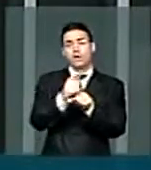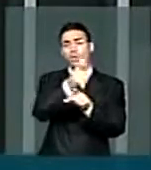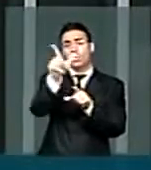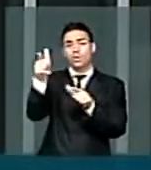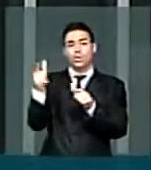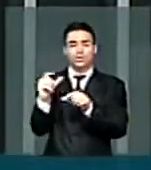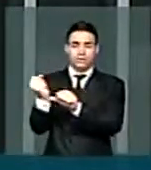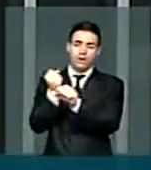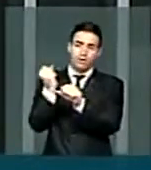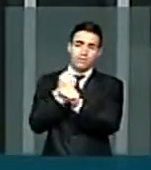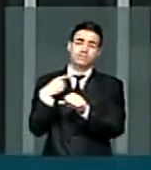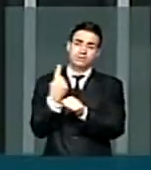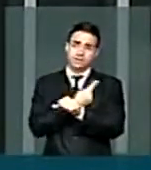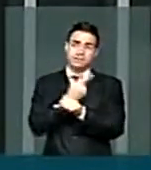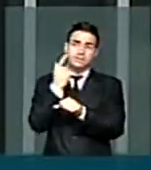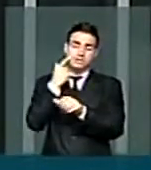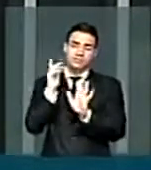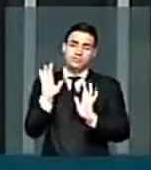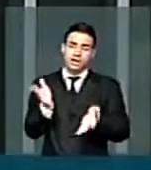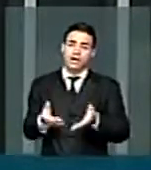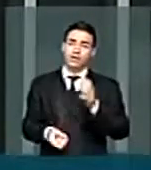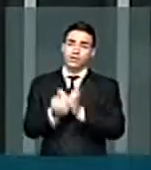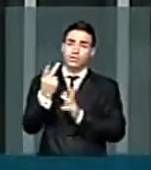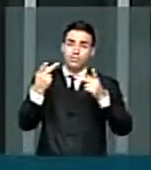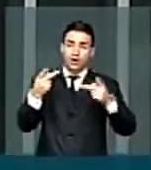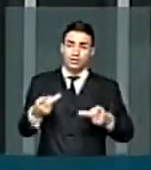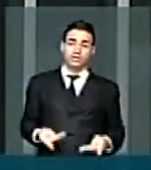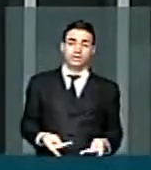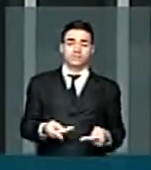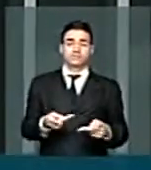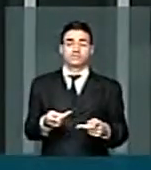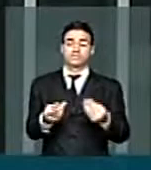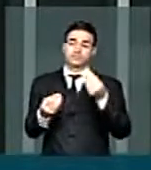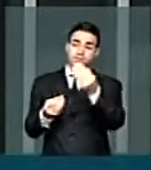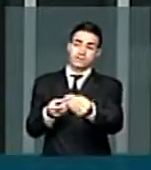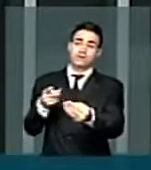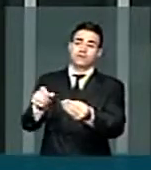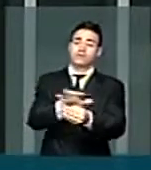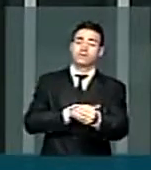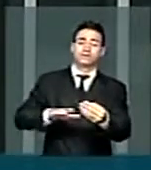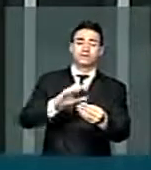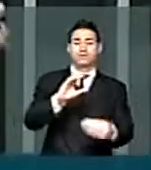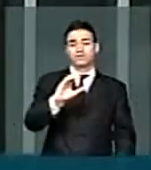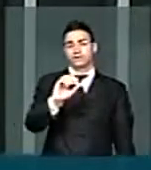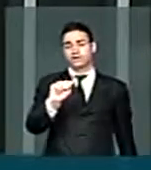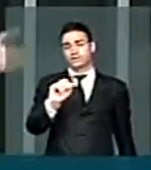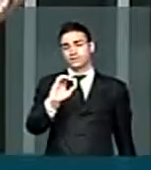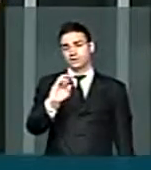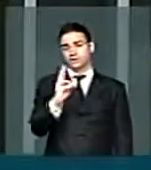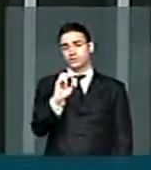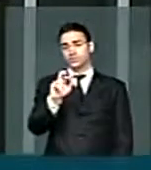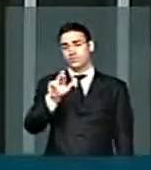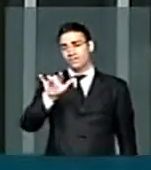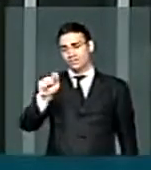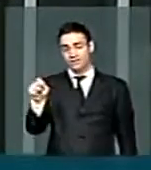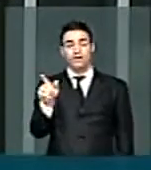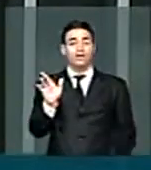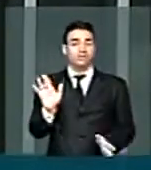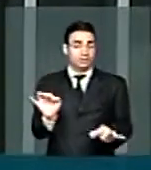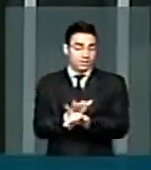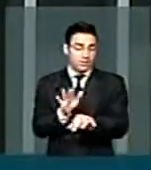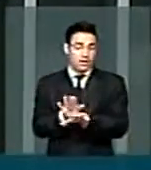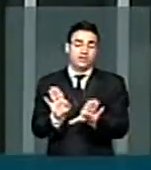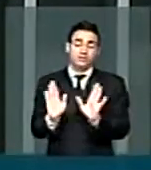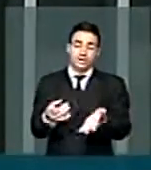que nós pleiteamos na região da Cachoeira dos Alvos. Ficou acertado também que a obra da